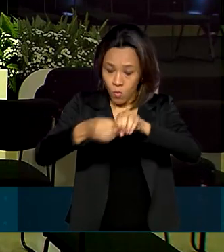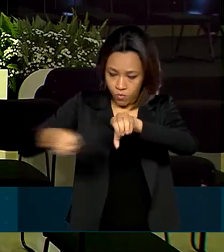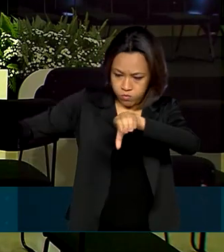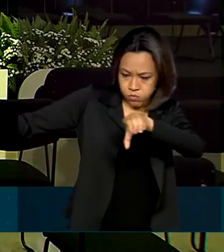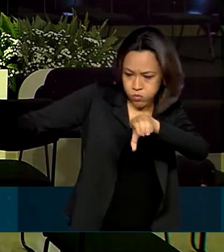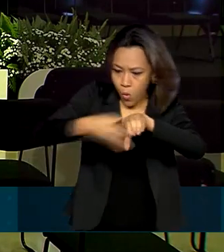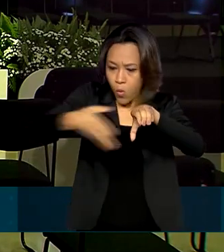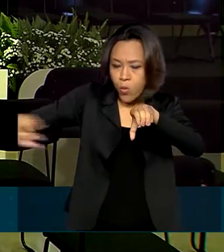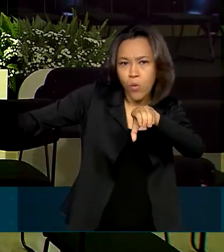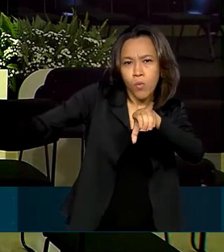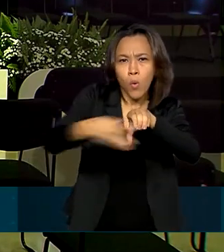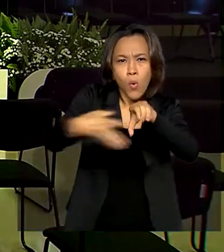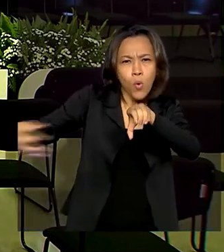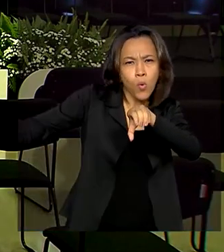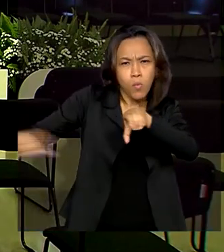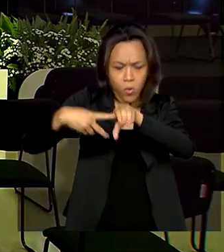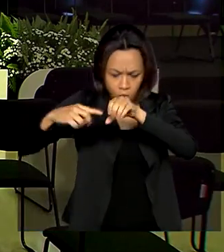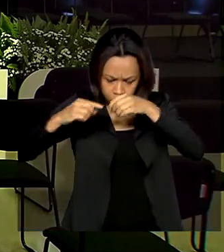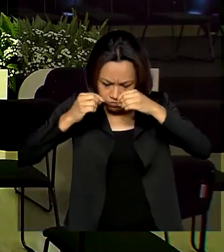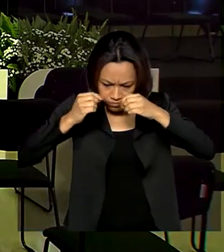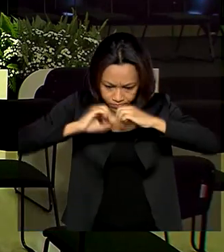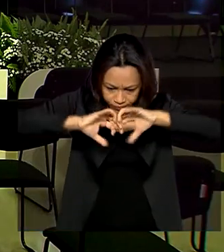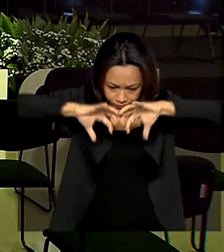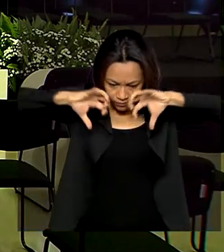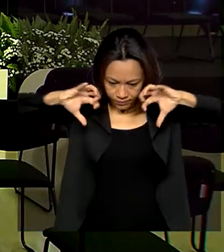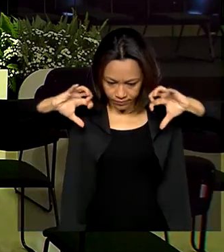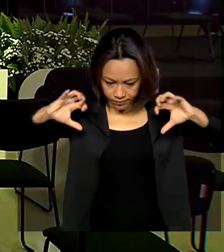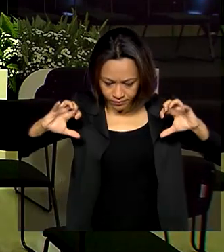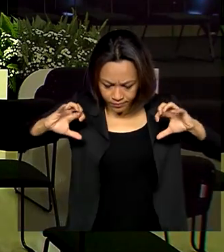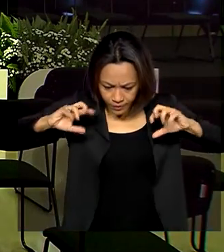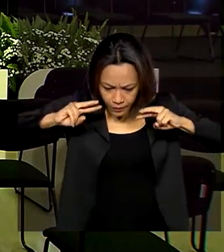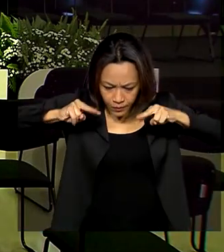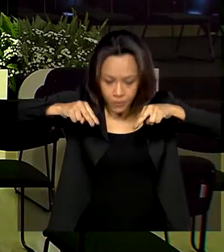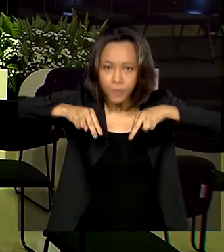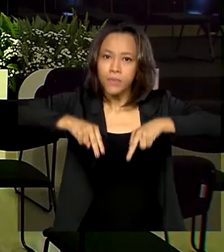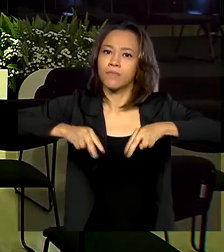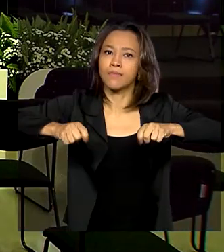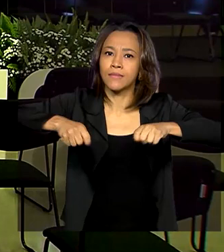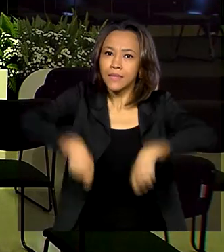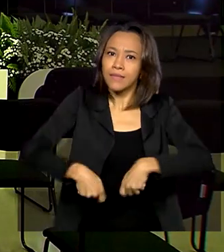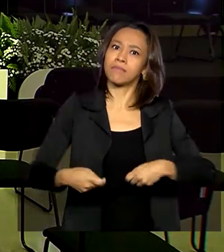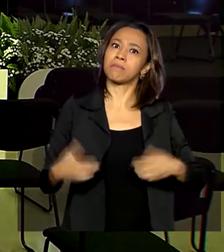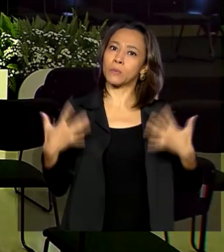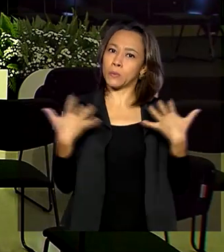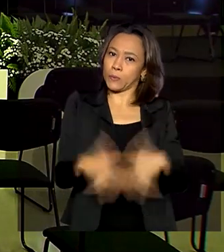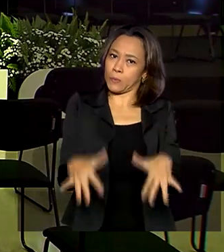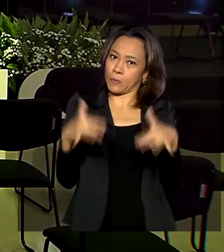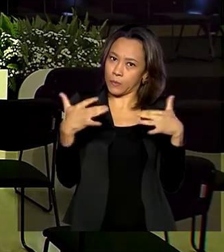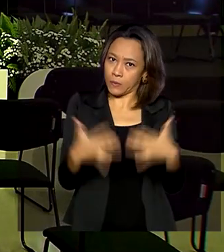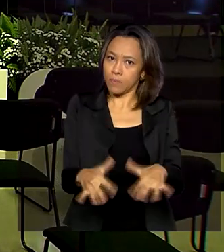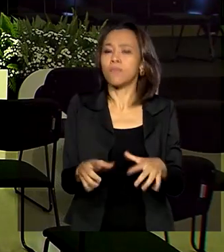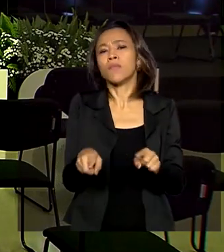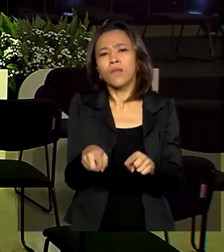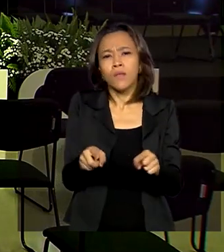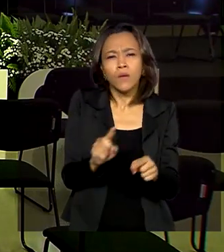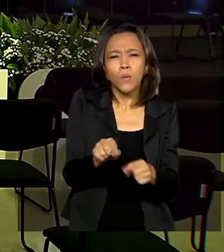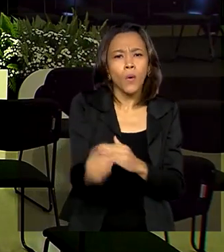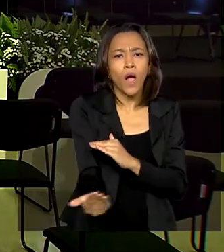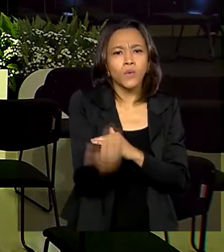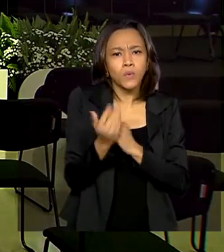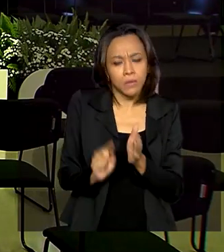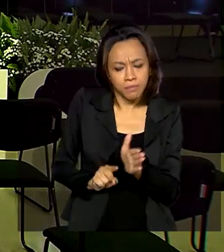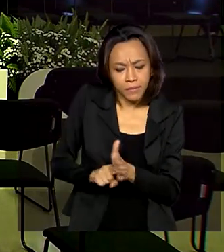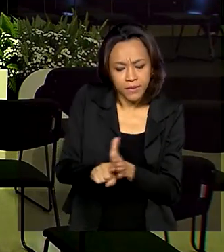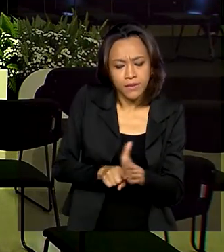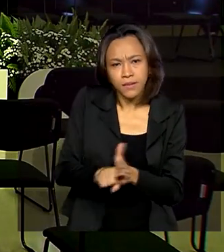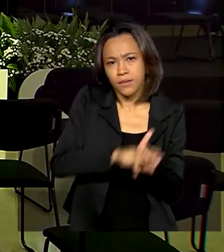intensa que é possível enxergar os materiais em níveis atômicos. E aí é possível desenvolver pesquisas nas mais